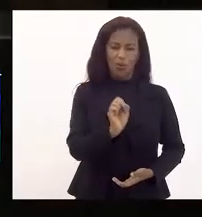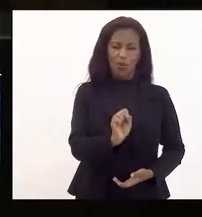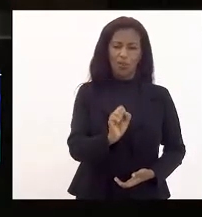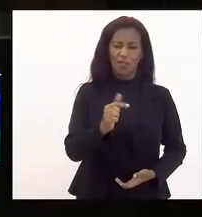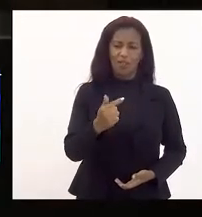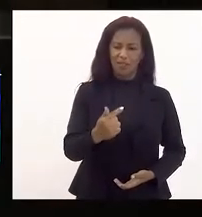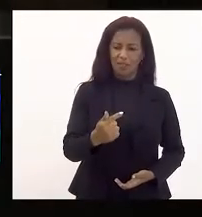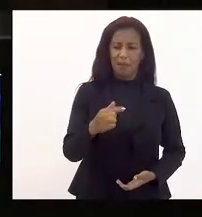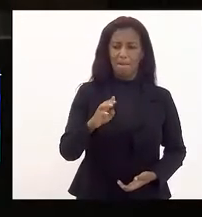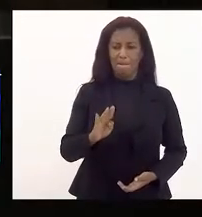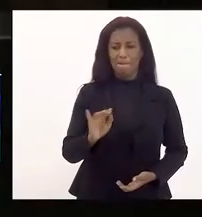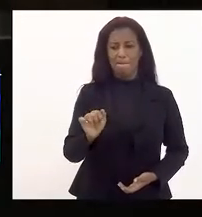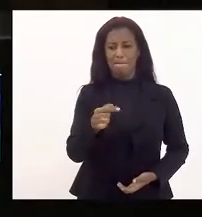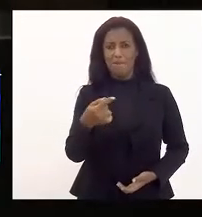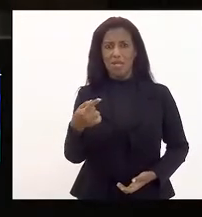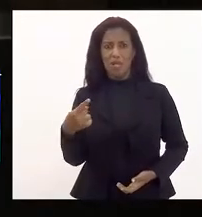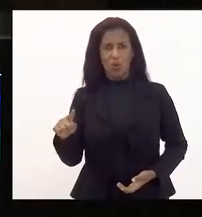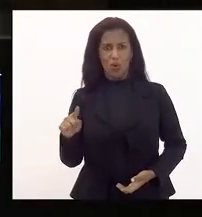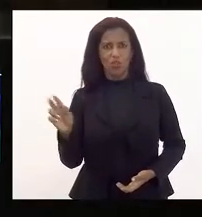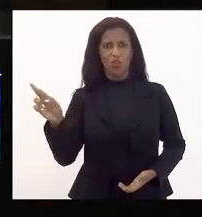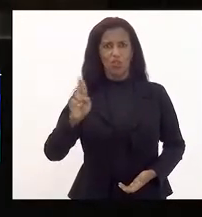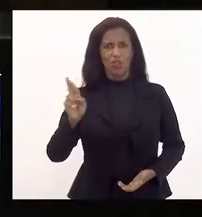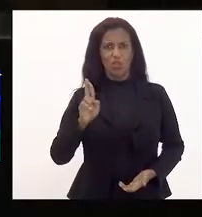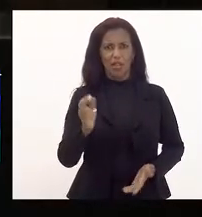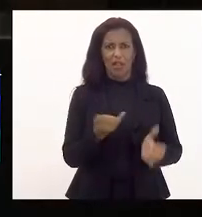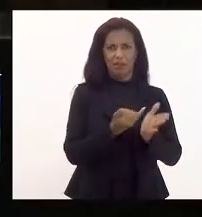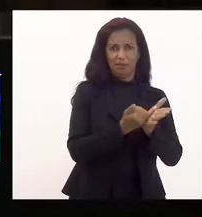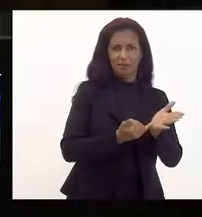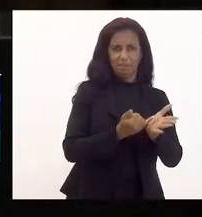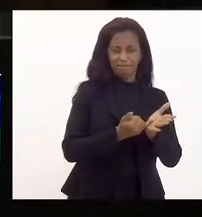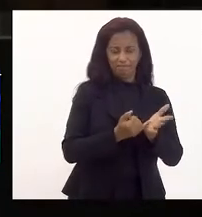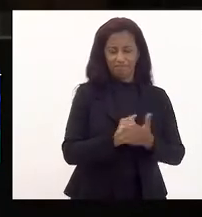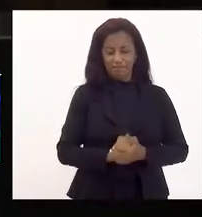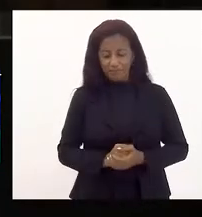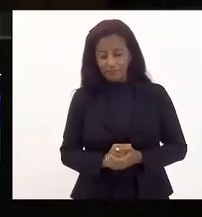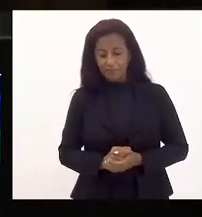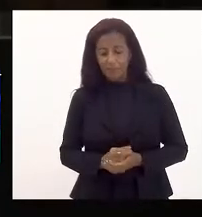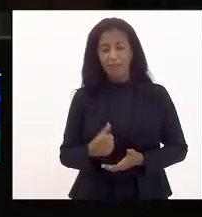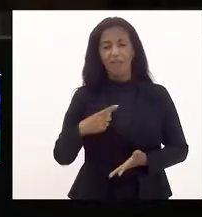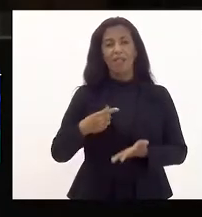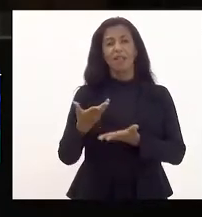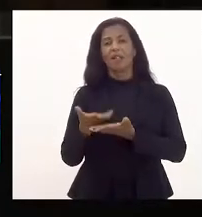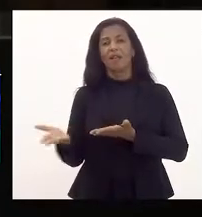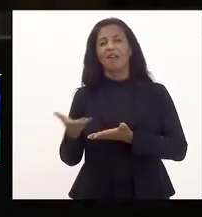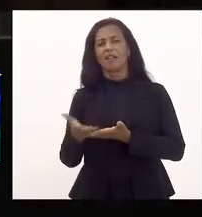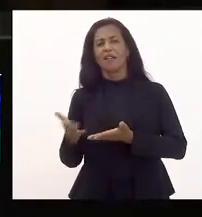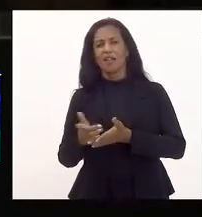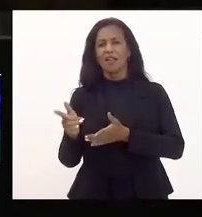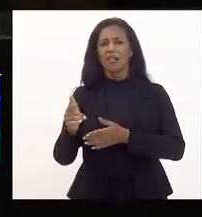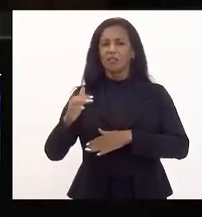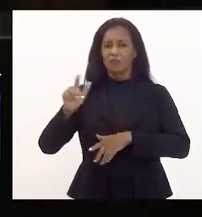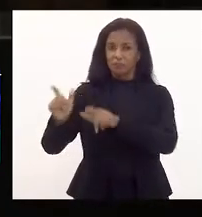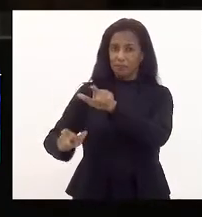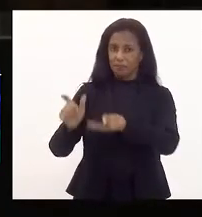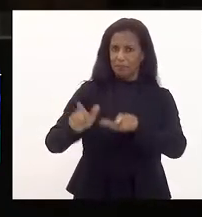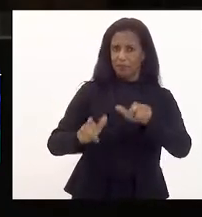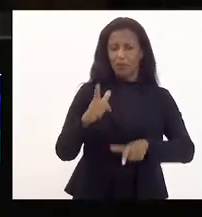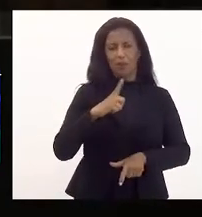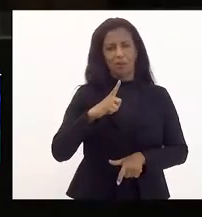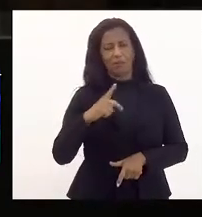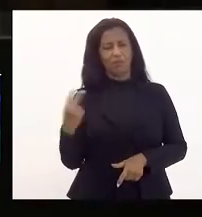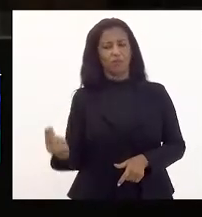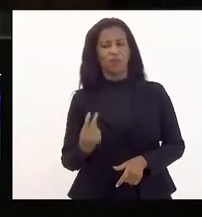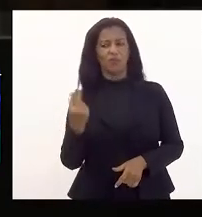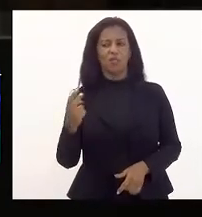receita. Aí nós temos aí, com a despesa da máquina, de pessoal, nós temos o valor